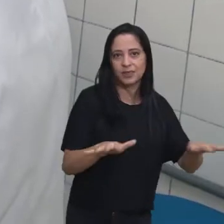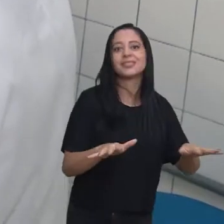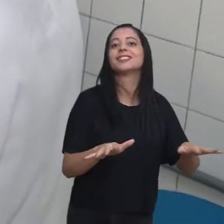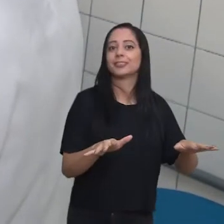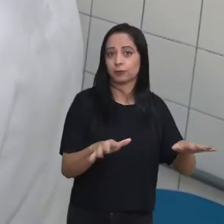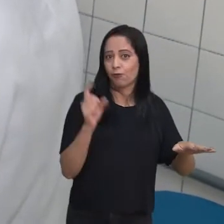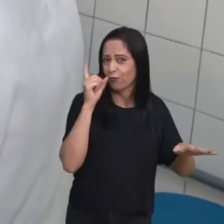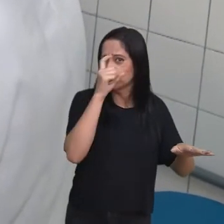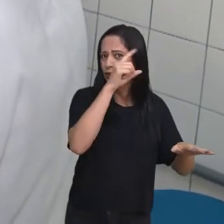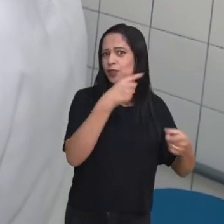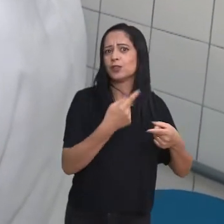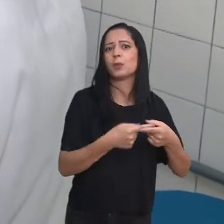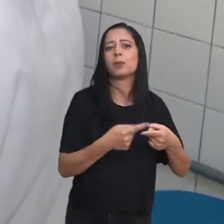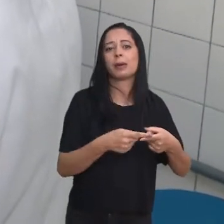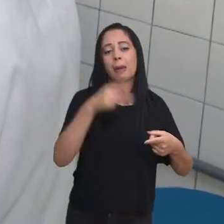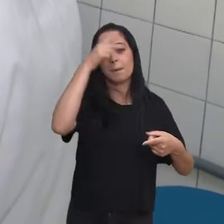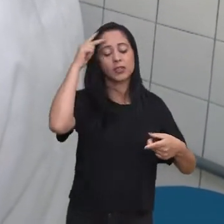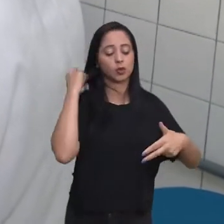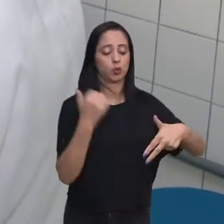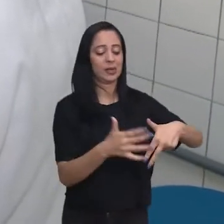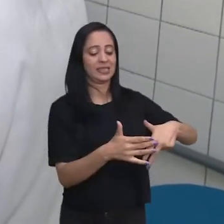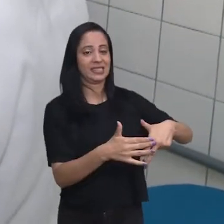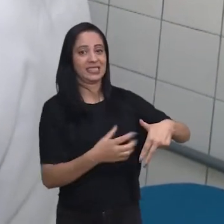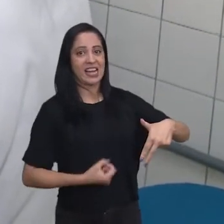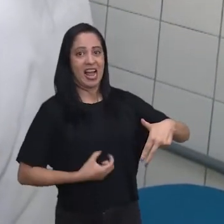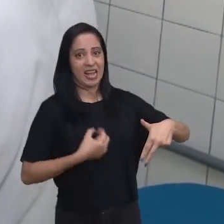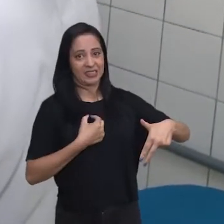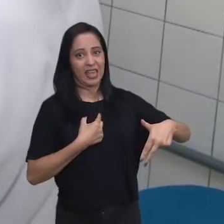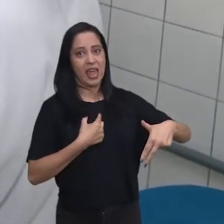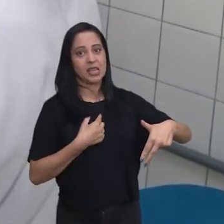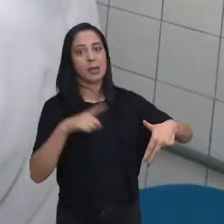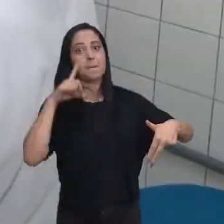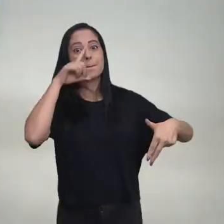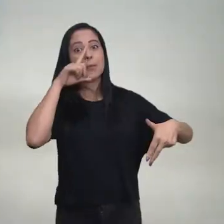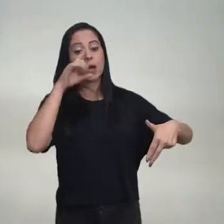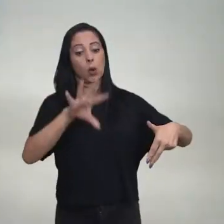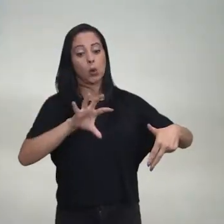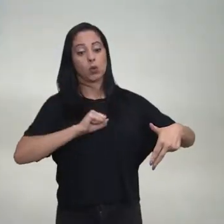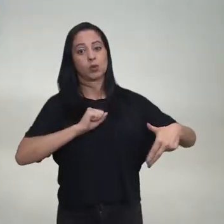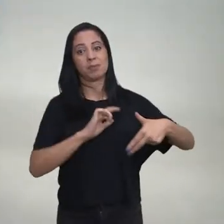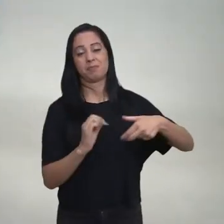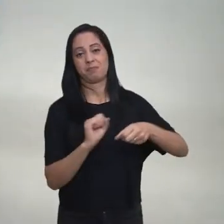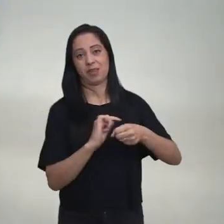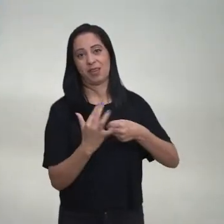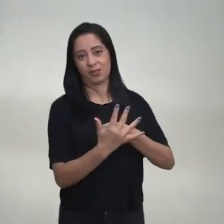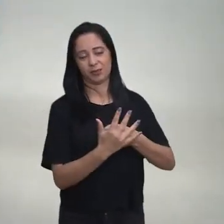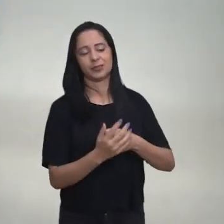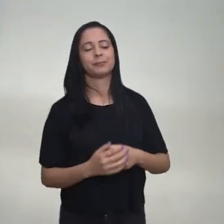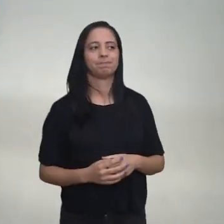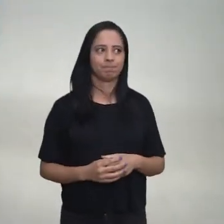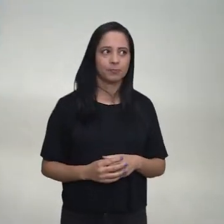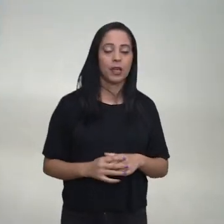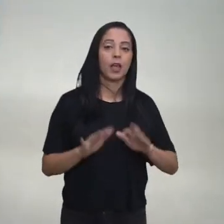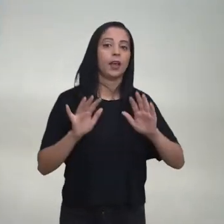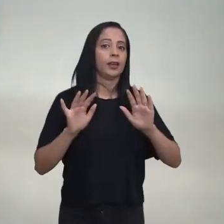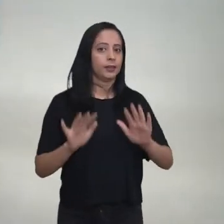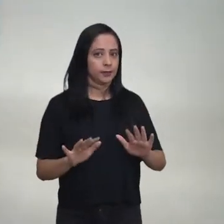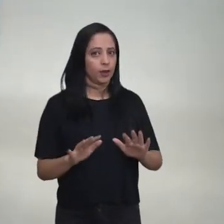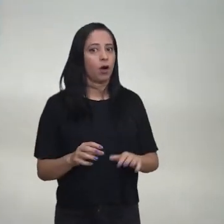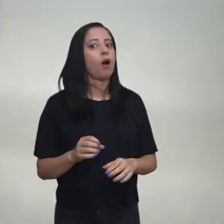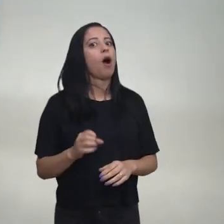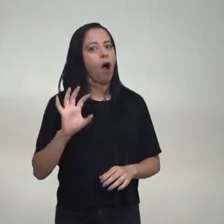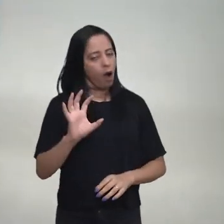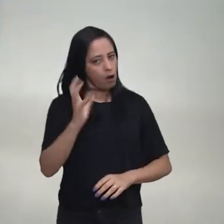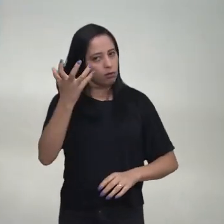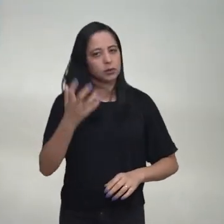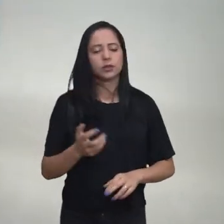pois quem tem a leucemia faz parte do grupo de risco do coronavírus. Diversas vezes ao longo desses dois anos, nós tivemos casos